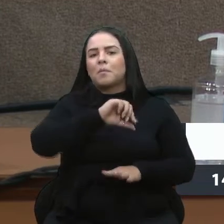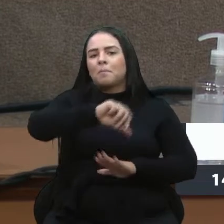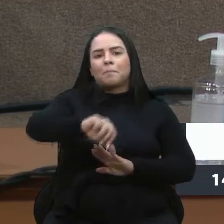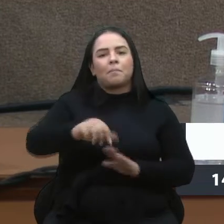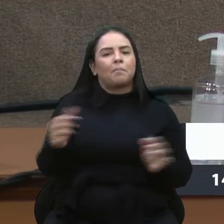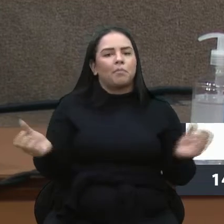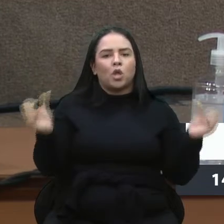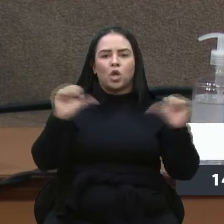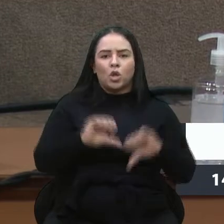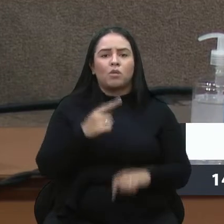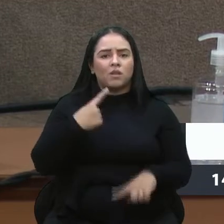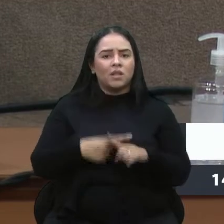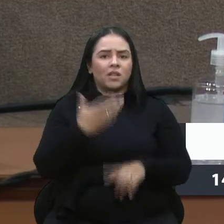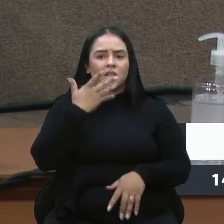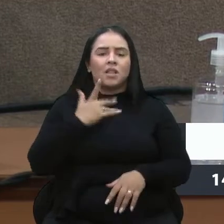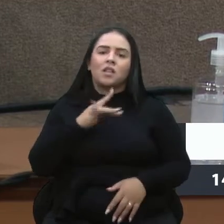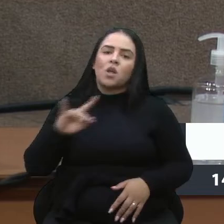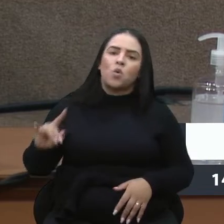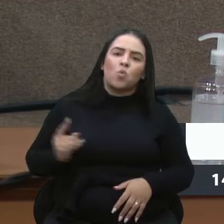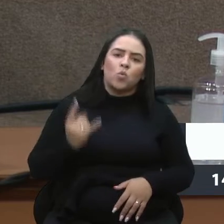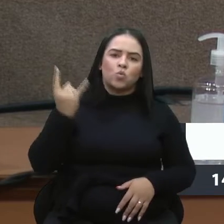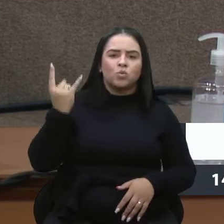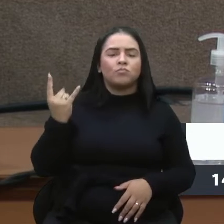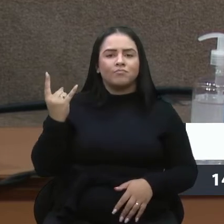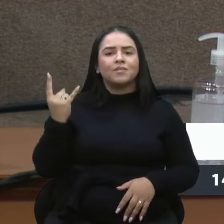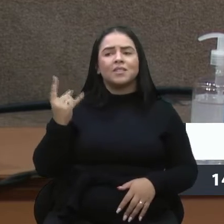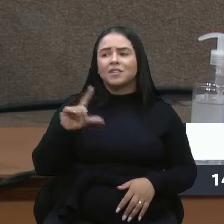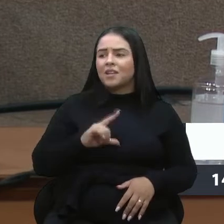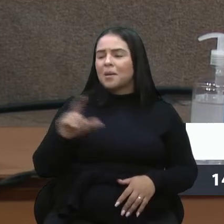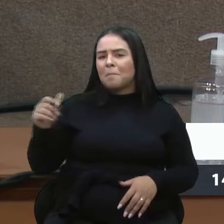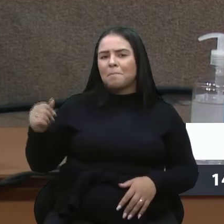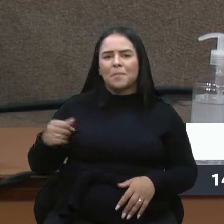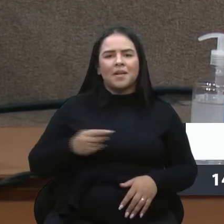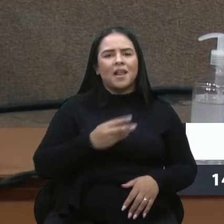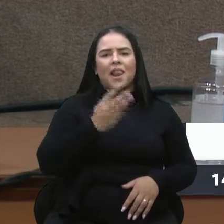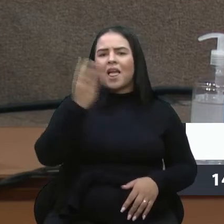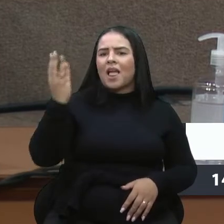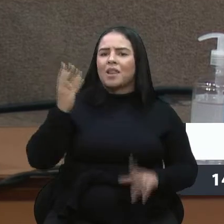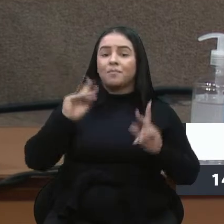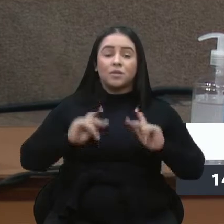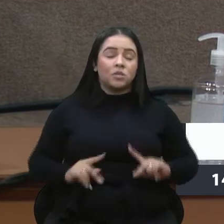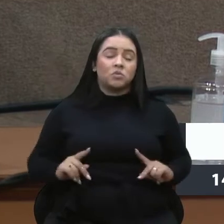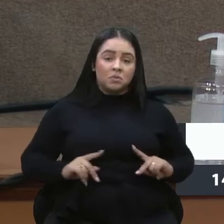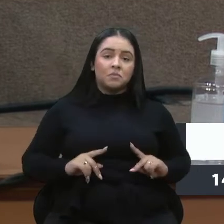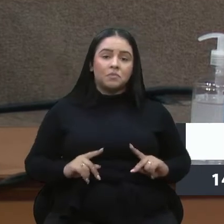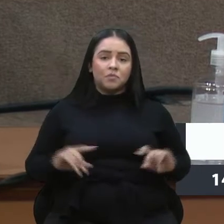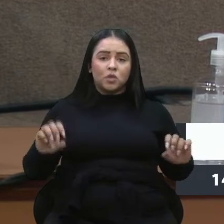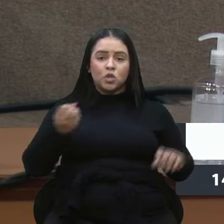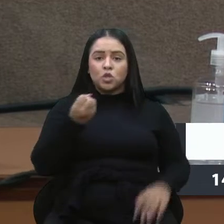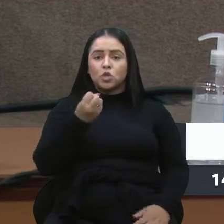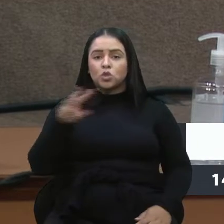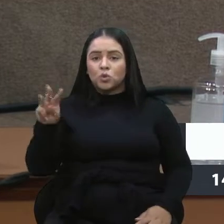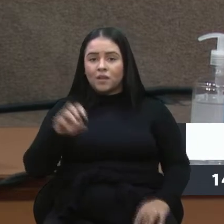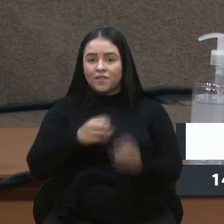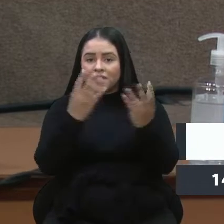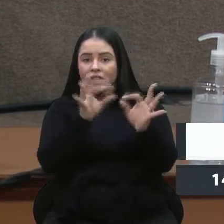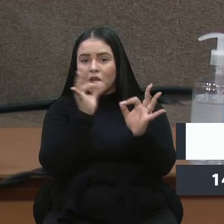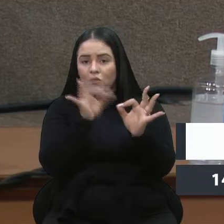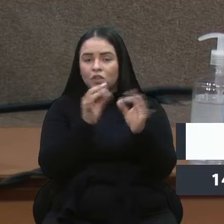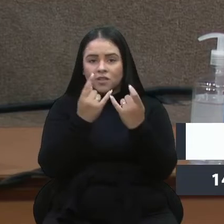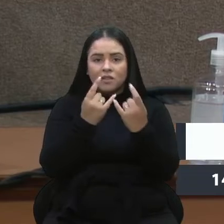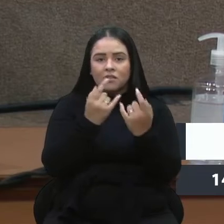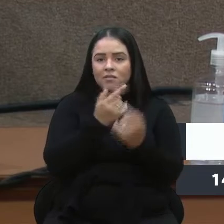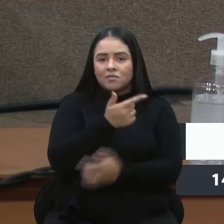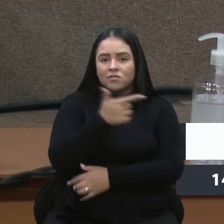de todos, porque nós estamos deixando as crianças por último, por último, enquanto tem milhares de pessoas num show de Festa da Uva sem máscara, as crianças na escola estão usando